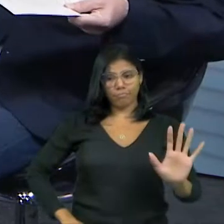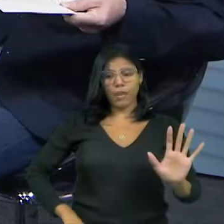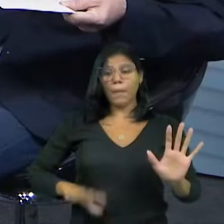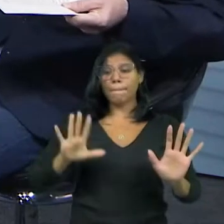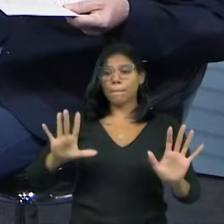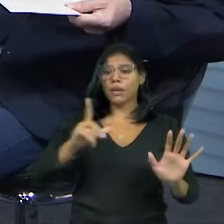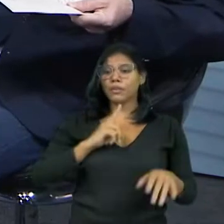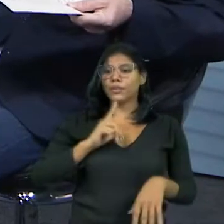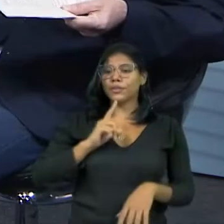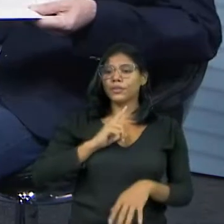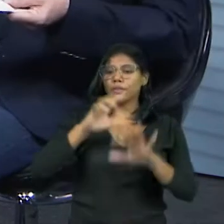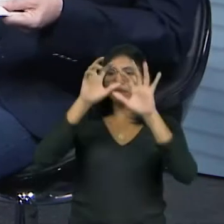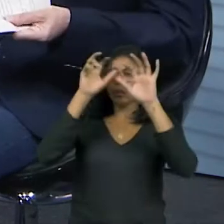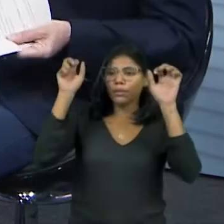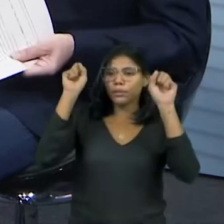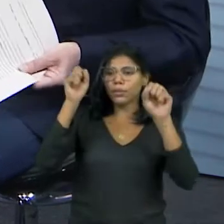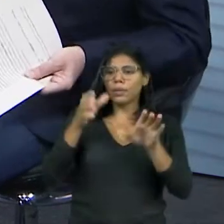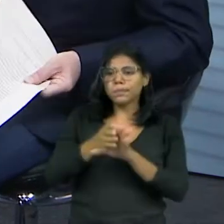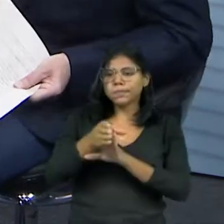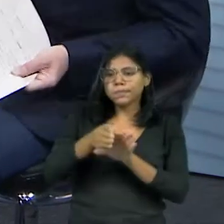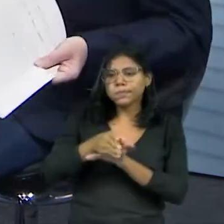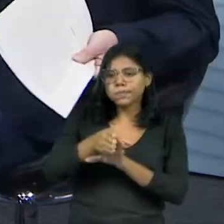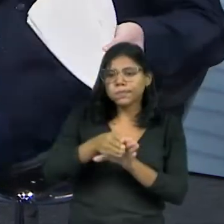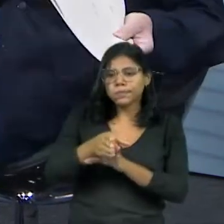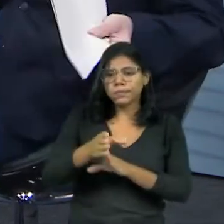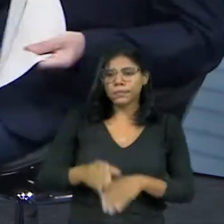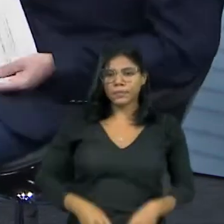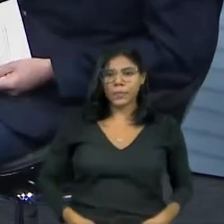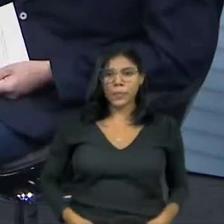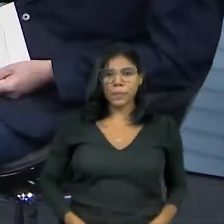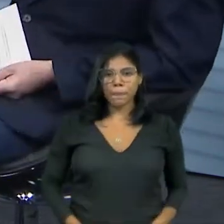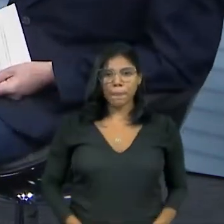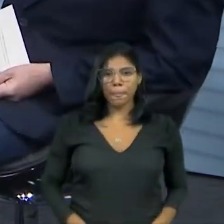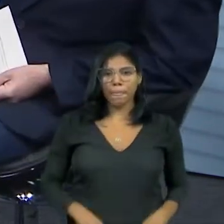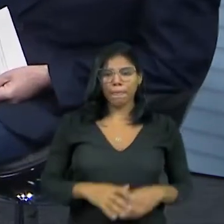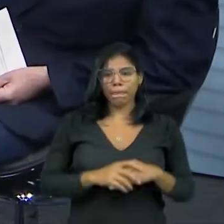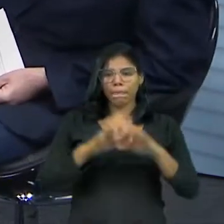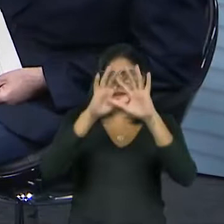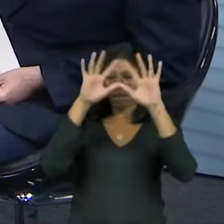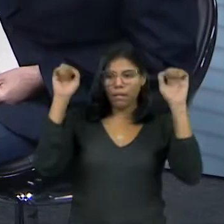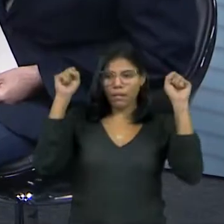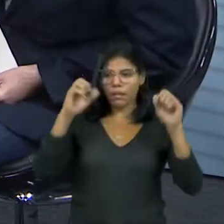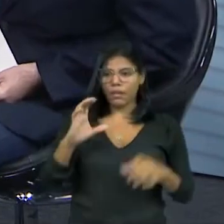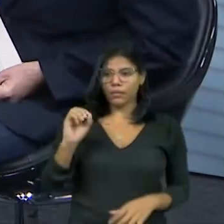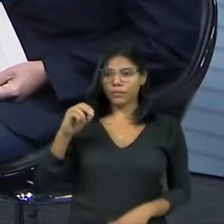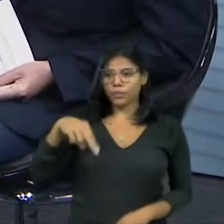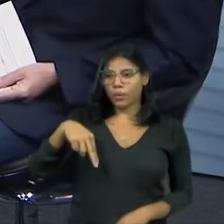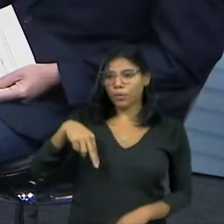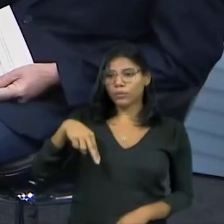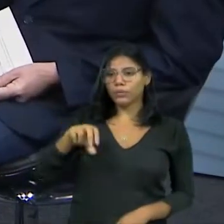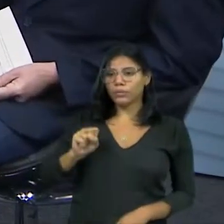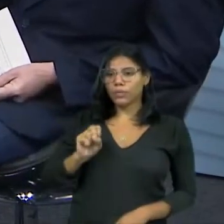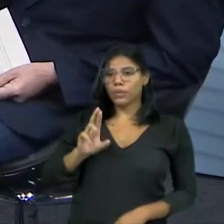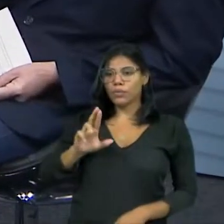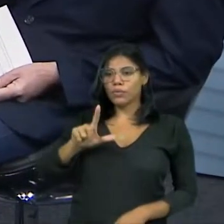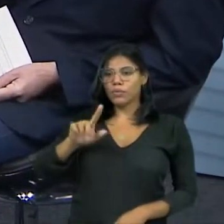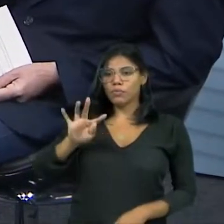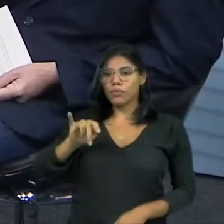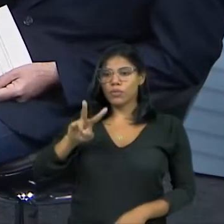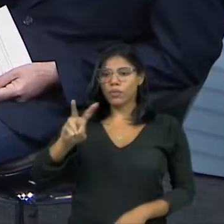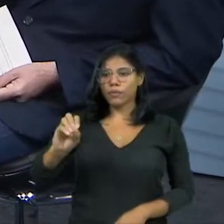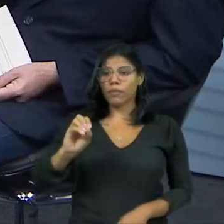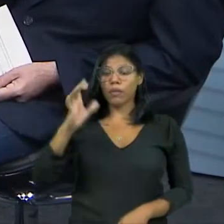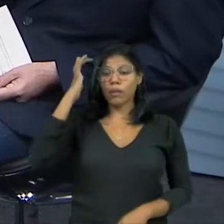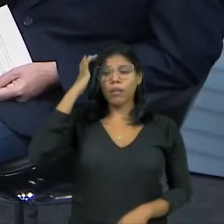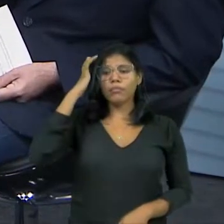teria direito... É um conselho que pode ser... Como consultivo. Pronto. Um conselho consultivo. Usando a experiência de quem sentou na cadeira de presidente. Eu acho muito legal isso.